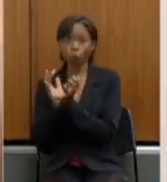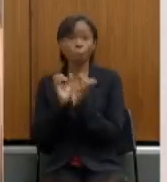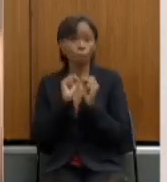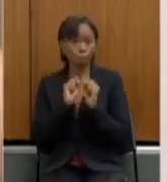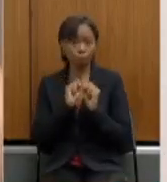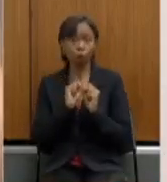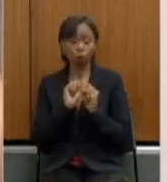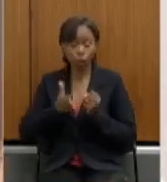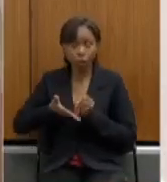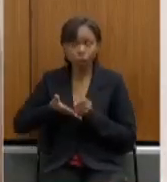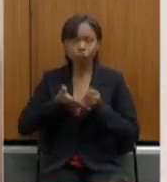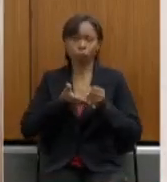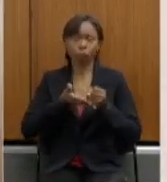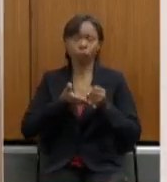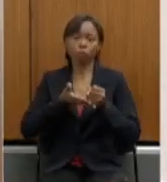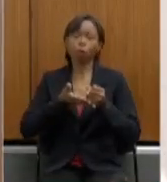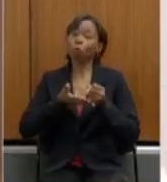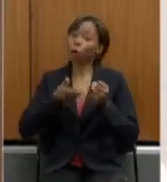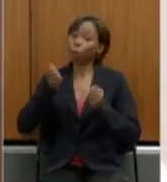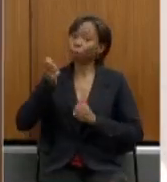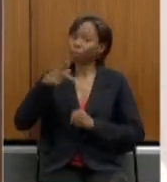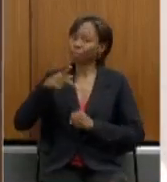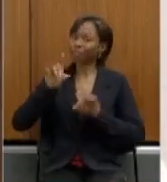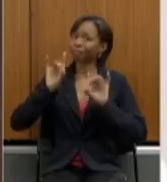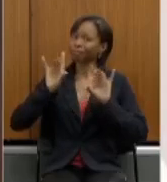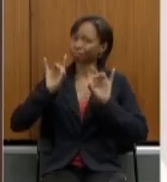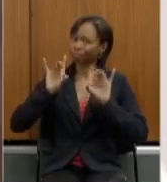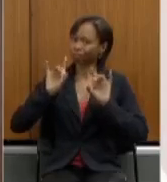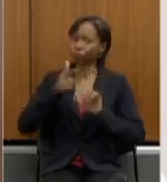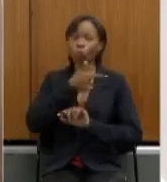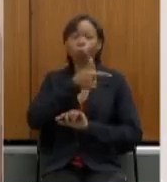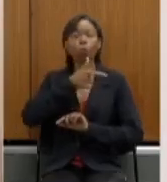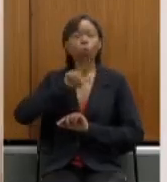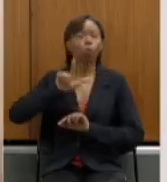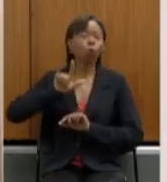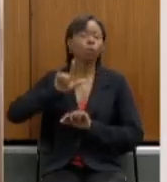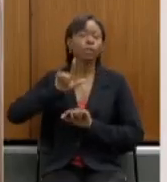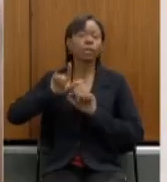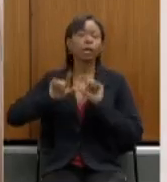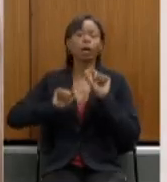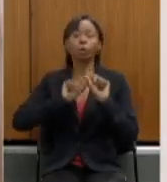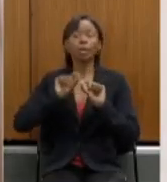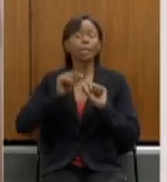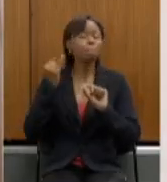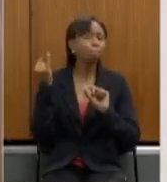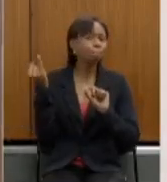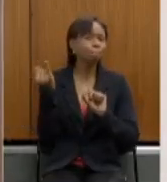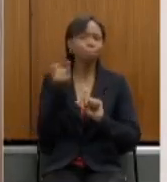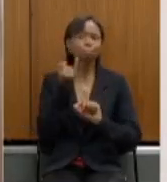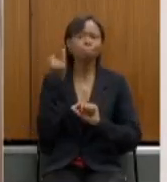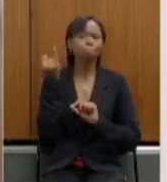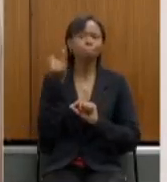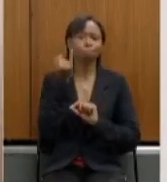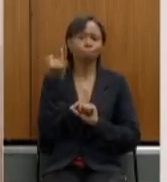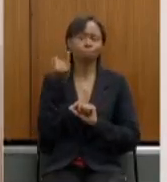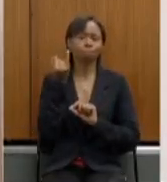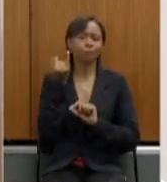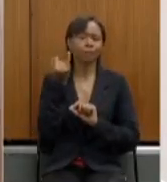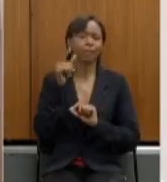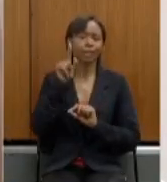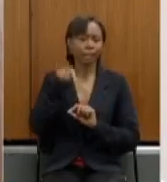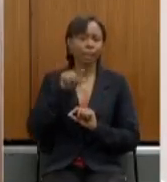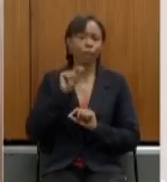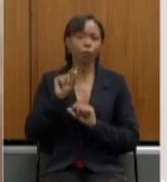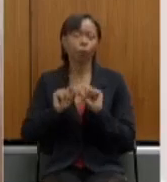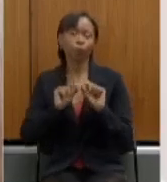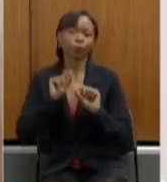aposentadorias especiais. Outra constitucionalização relevante, bastante relevante, que é digna de nota, é